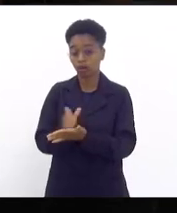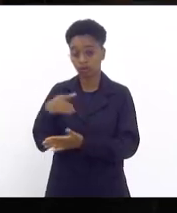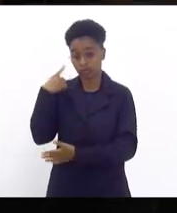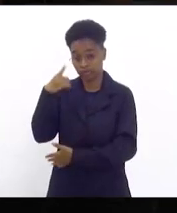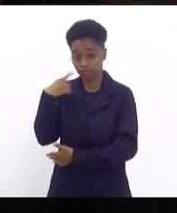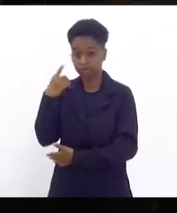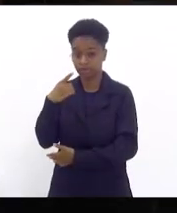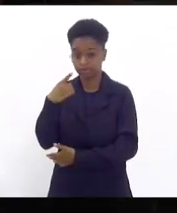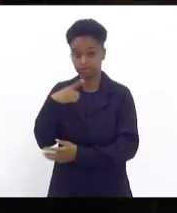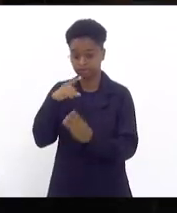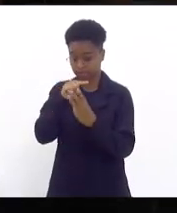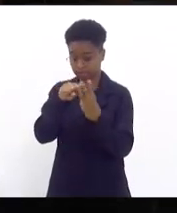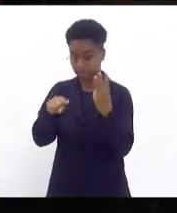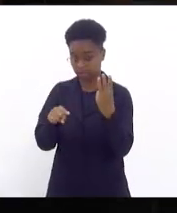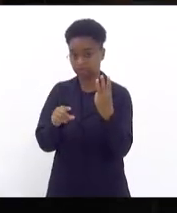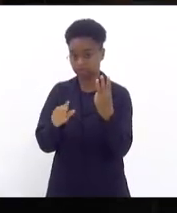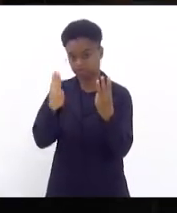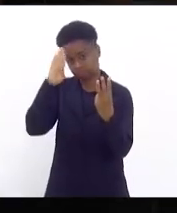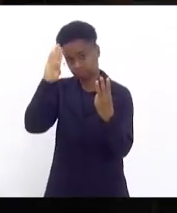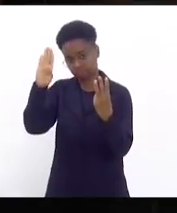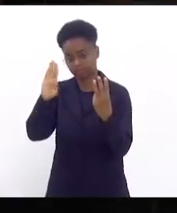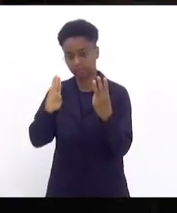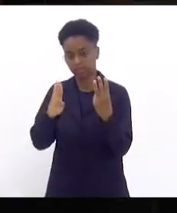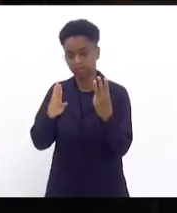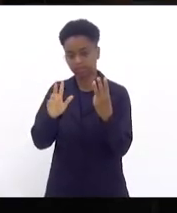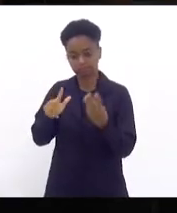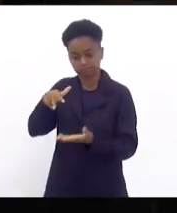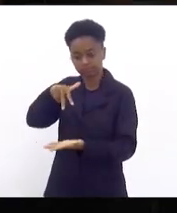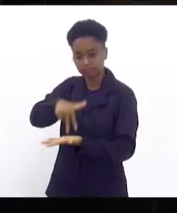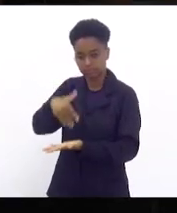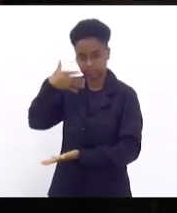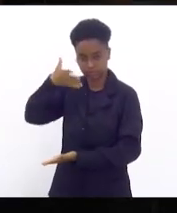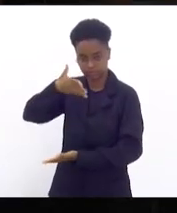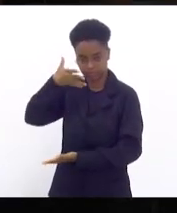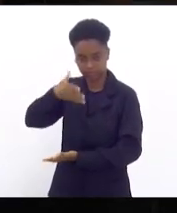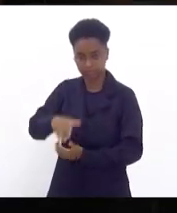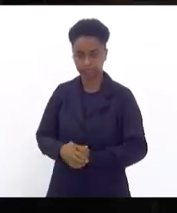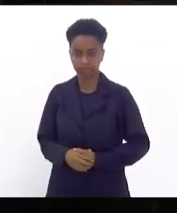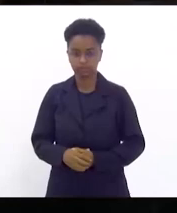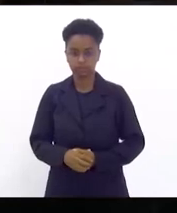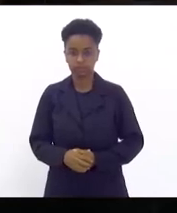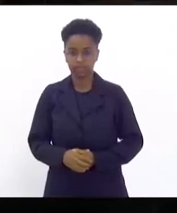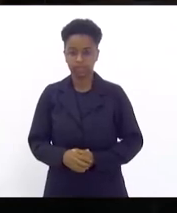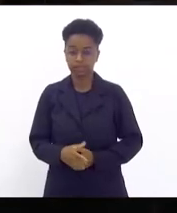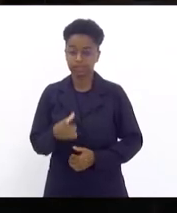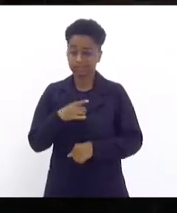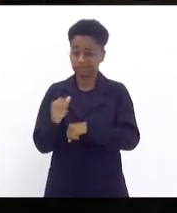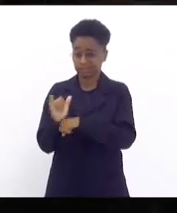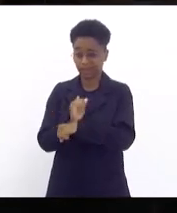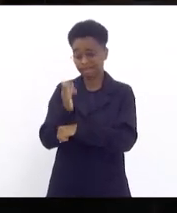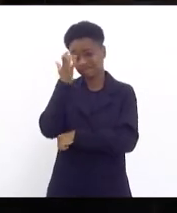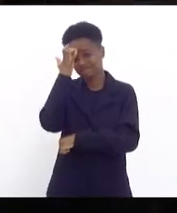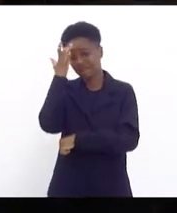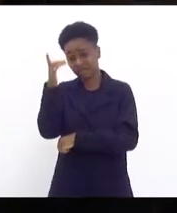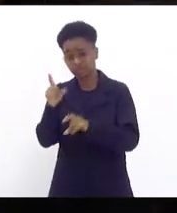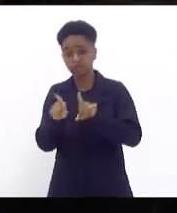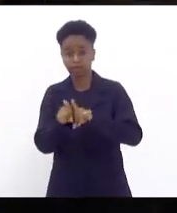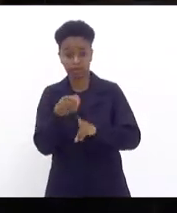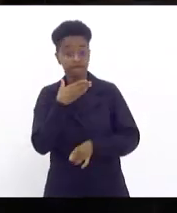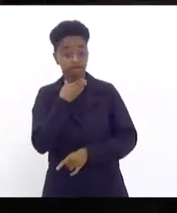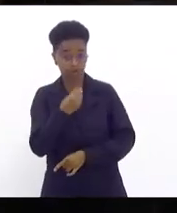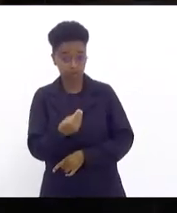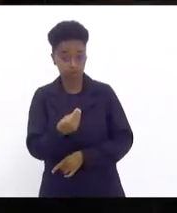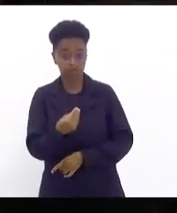particularmente três deputados que utilizaram a tribuna, adotaram uma tática fácil e falsa ao